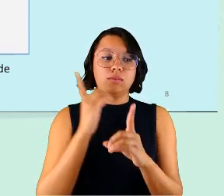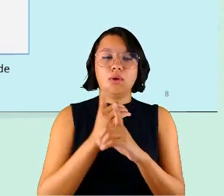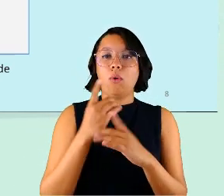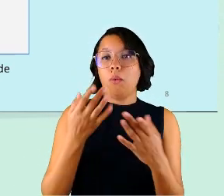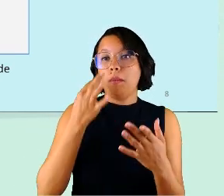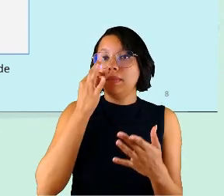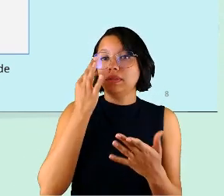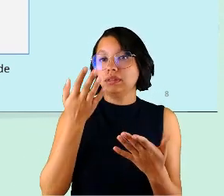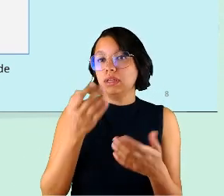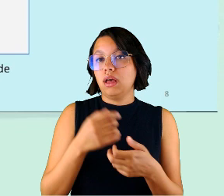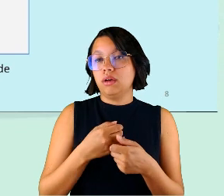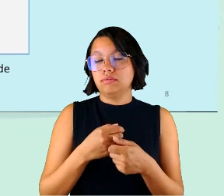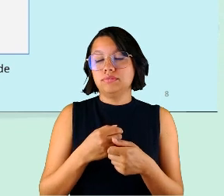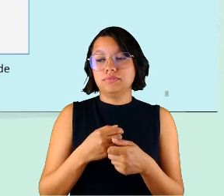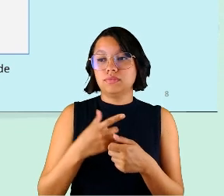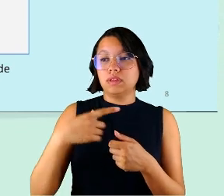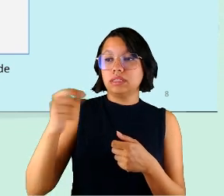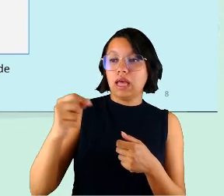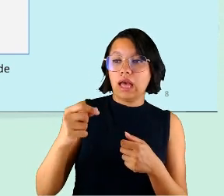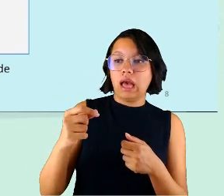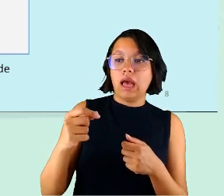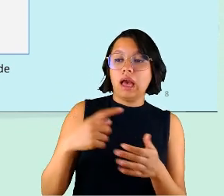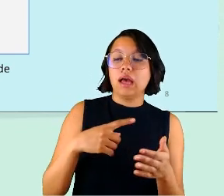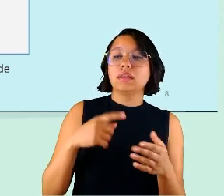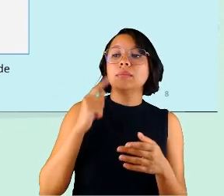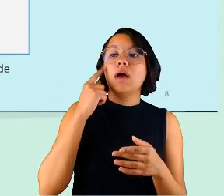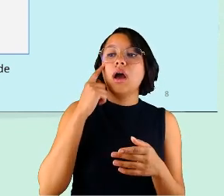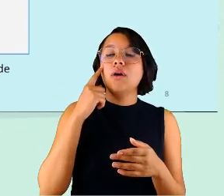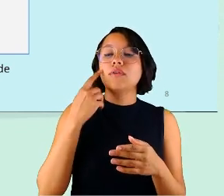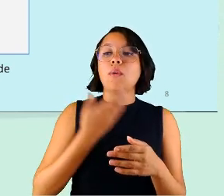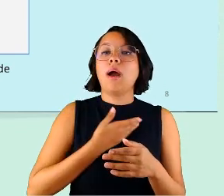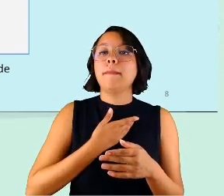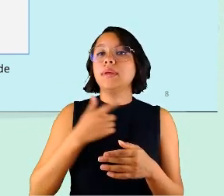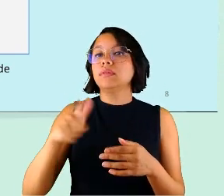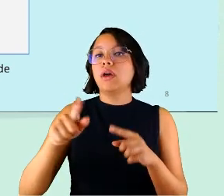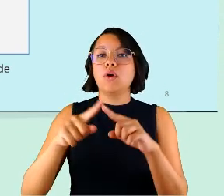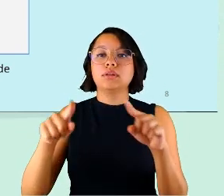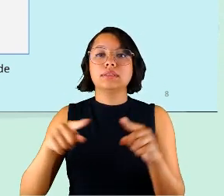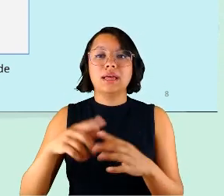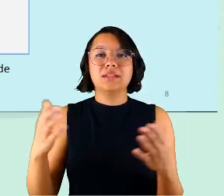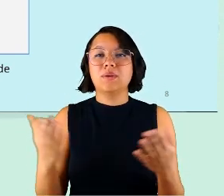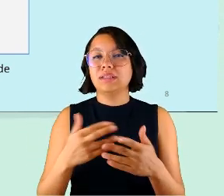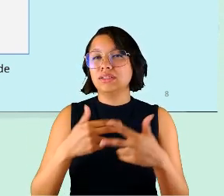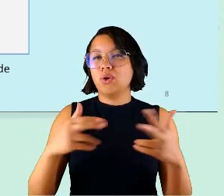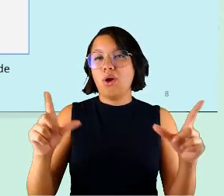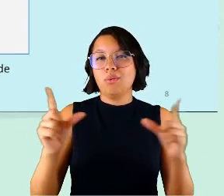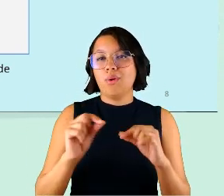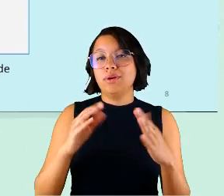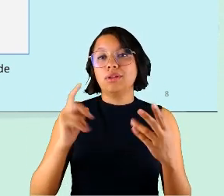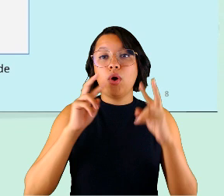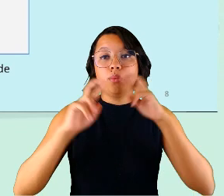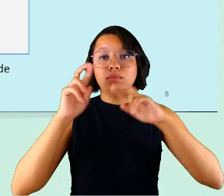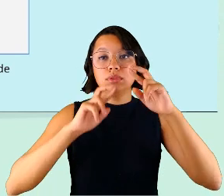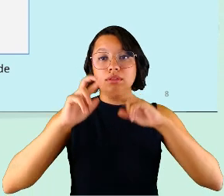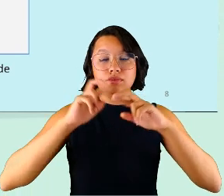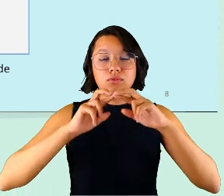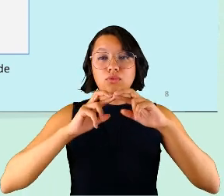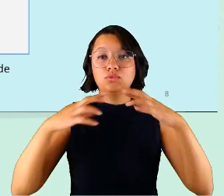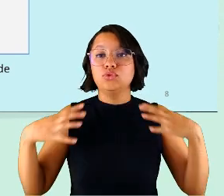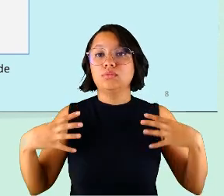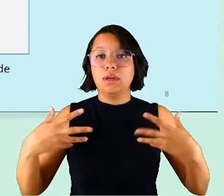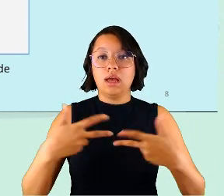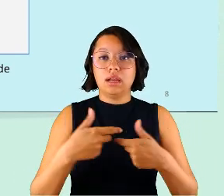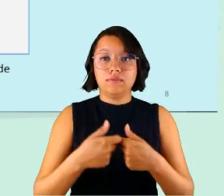num encontro presencial aquela saída para visitar um colega na outra sala essas coisas tinham diminuído então o que se observou de